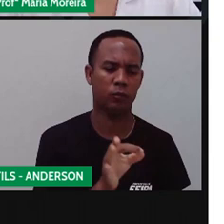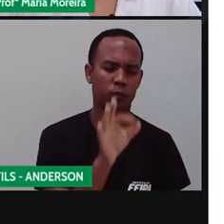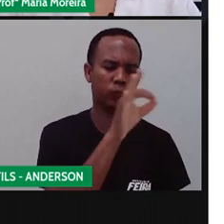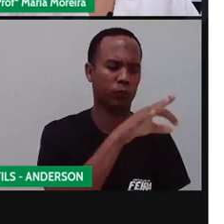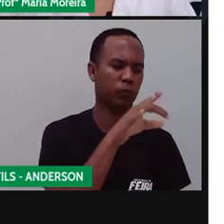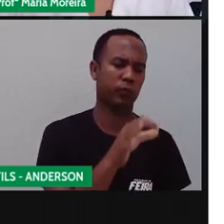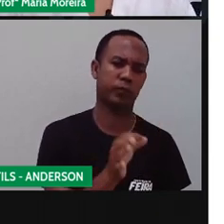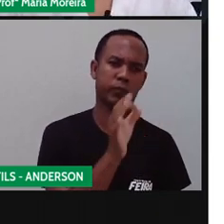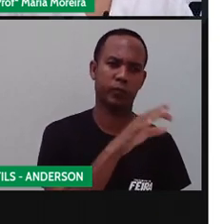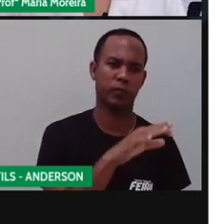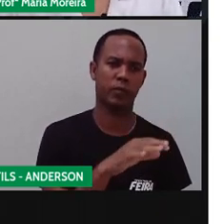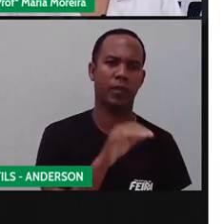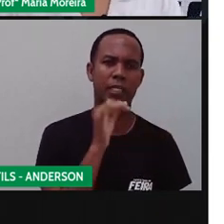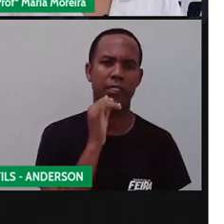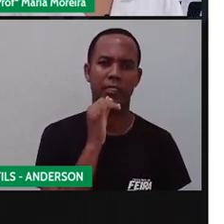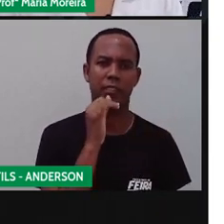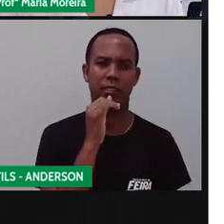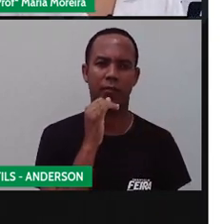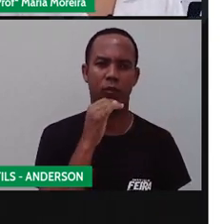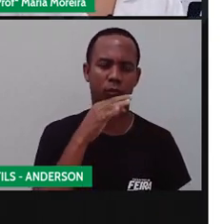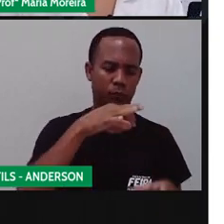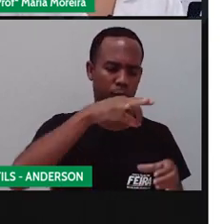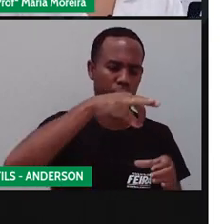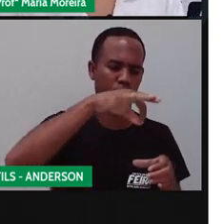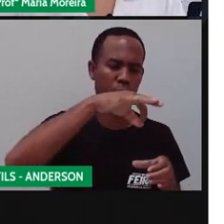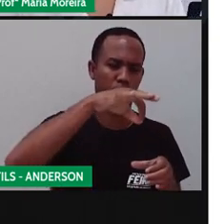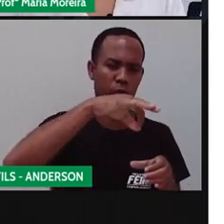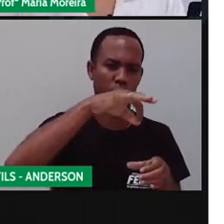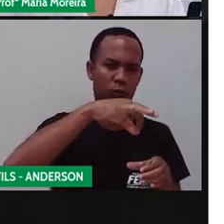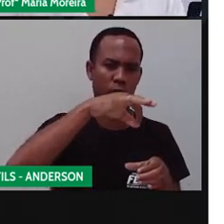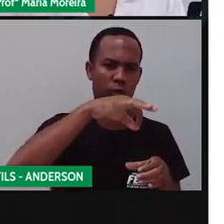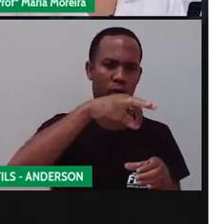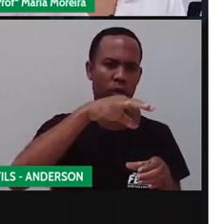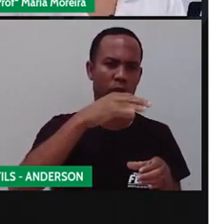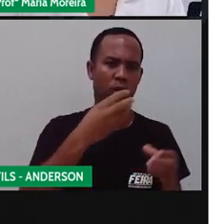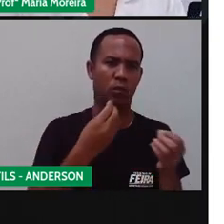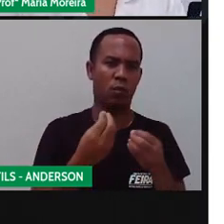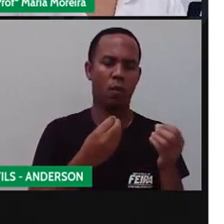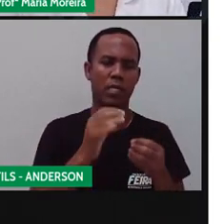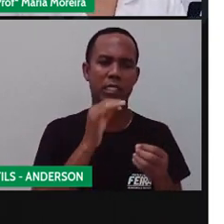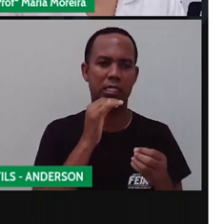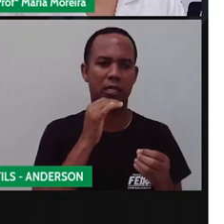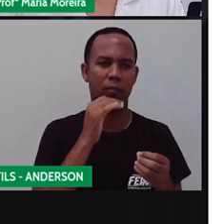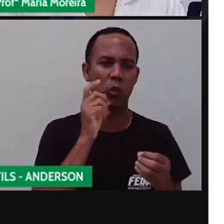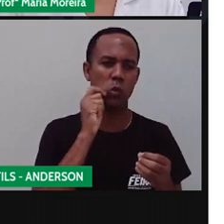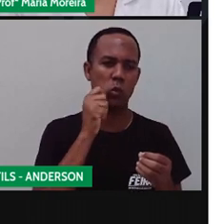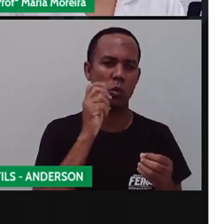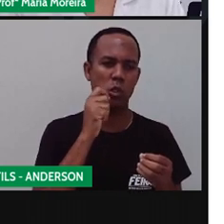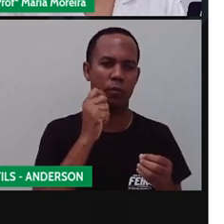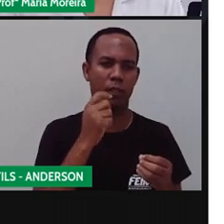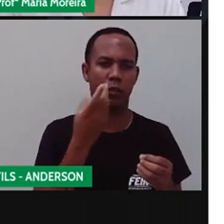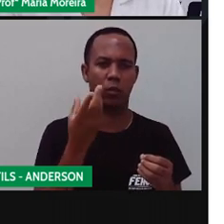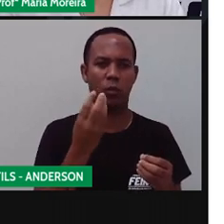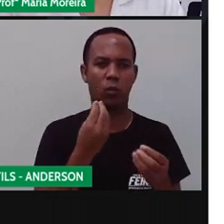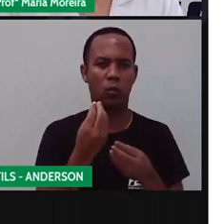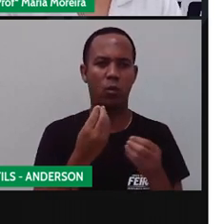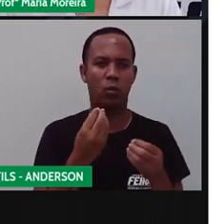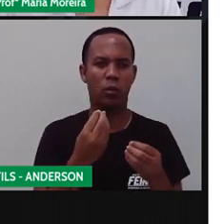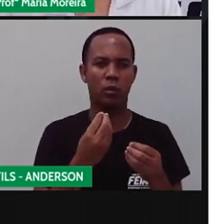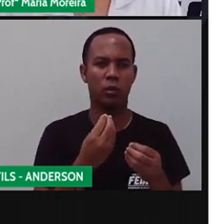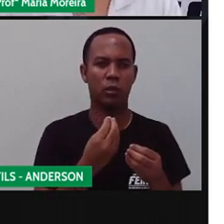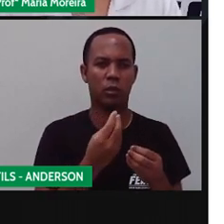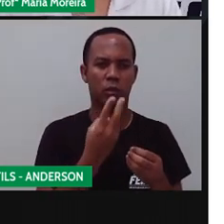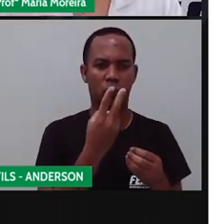Pronto. Se eu estou fazendo um chá com limão, eu posso dizer o seguinte, olha, coloque